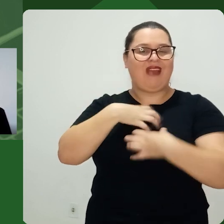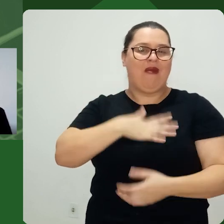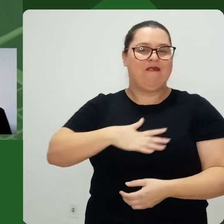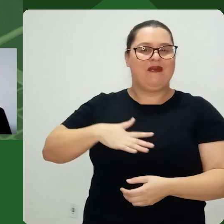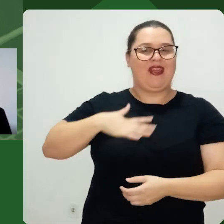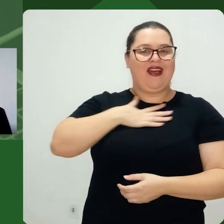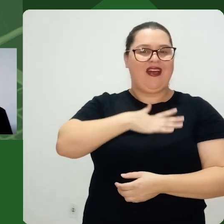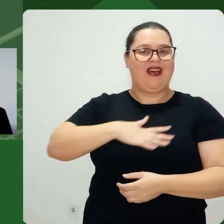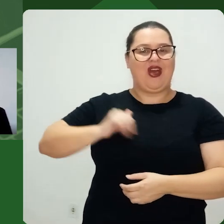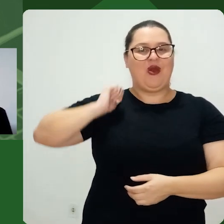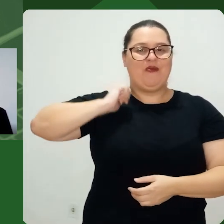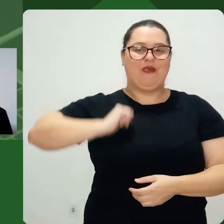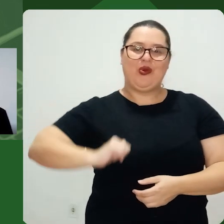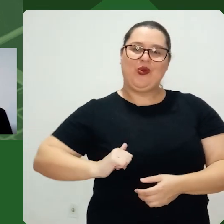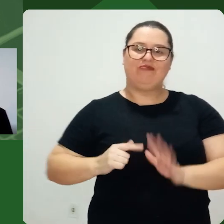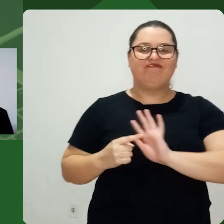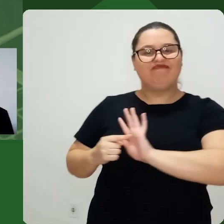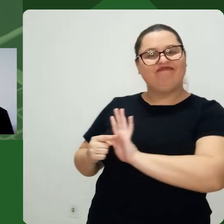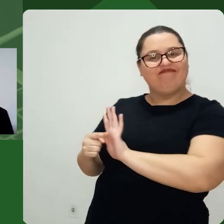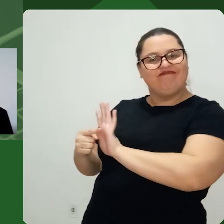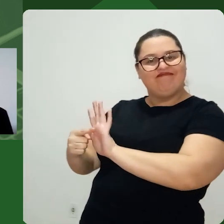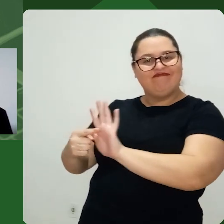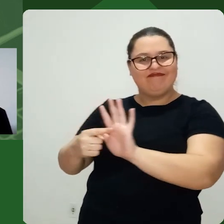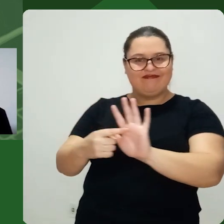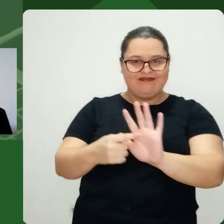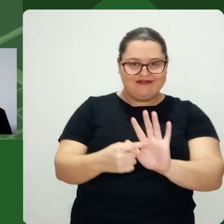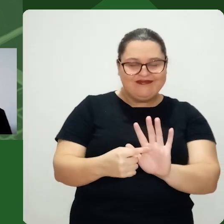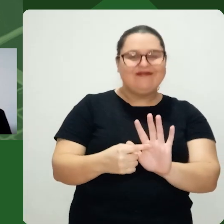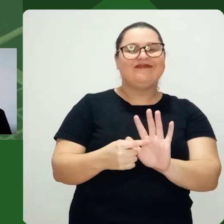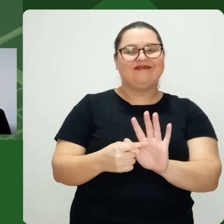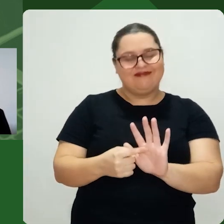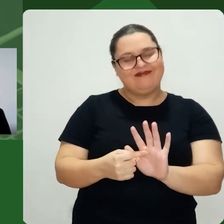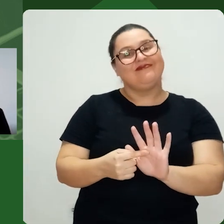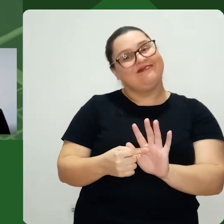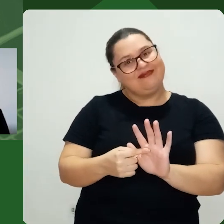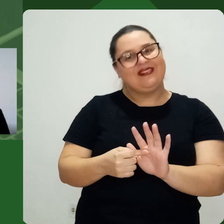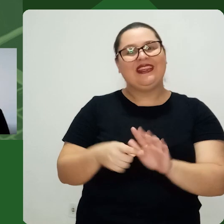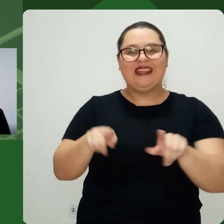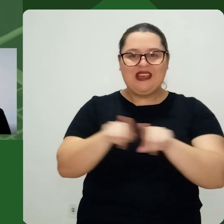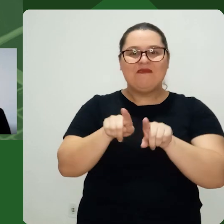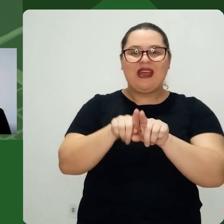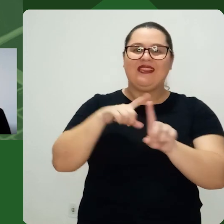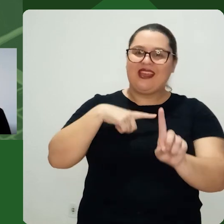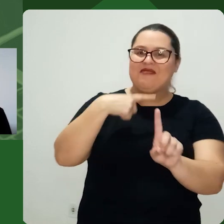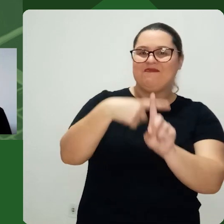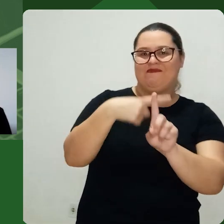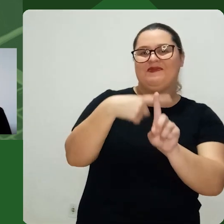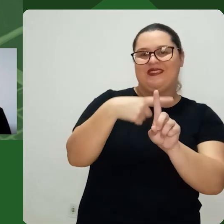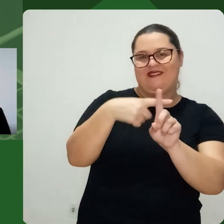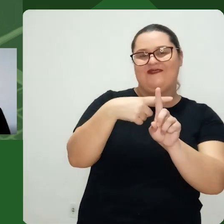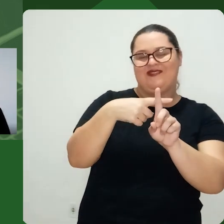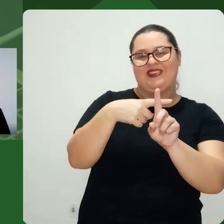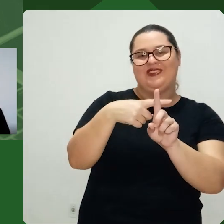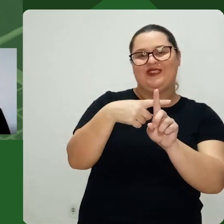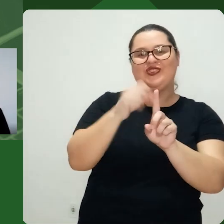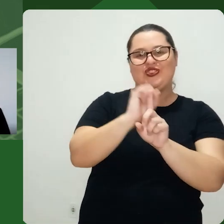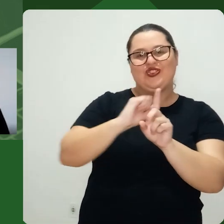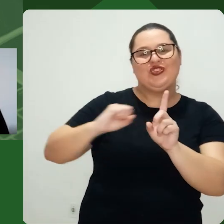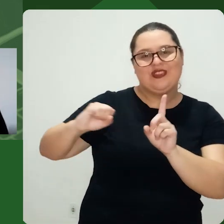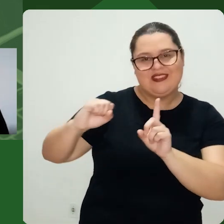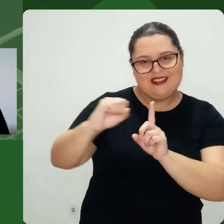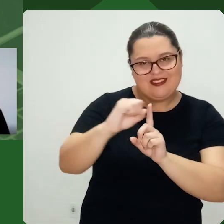né? Que eu tive Monetários e não monetários De adquirir aquele bem Então a gente precisa pensar também Em todos esses